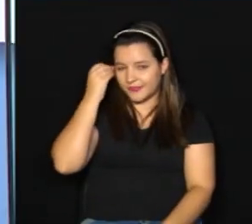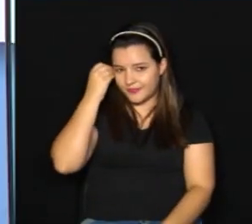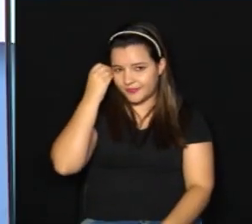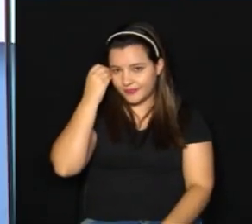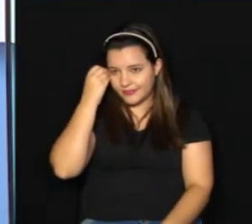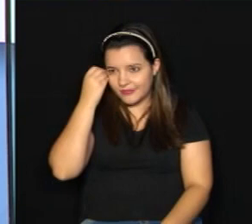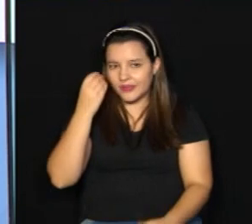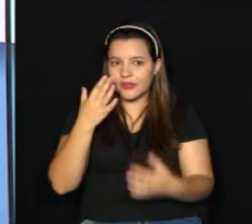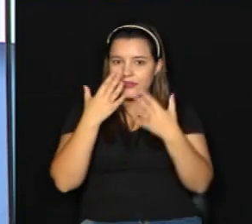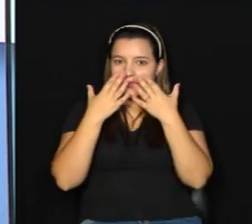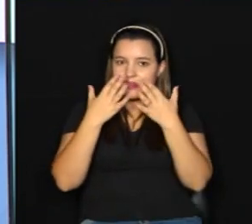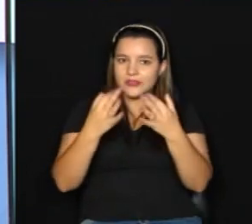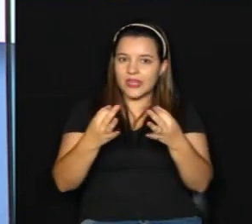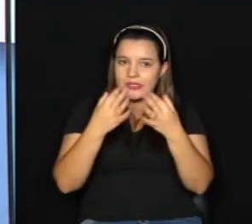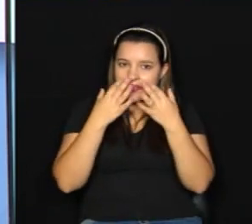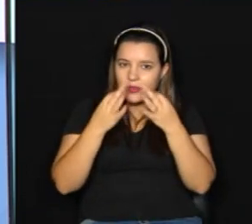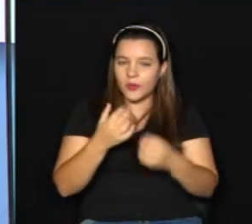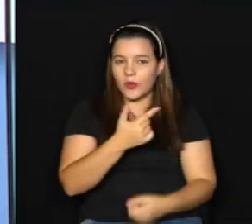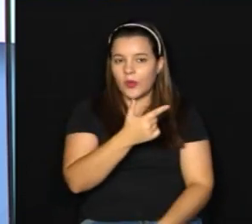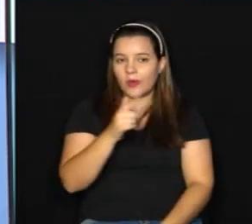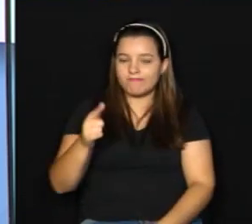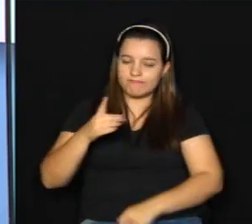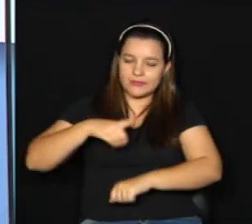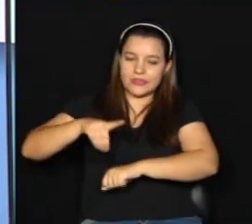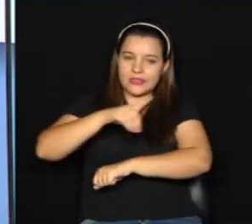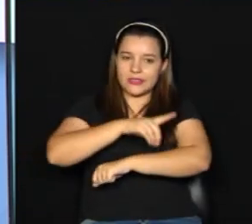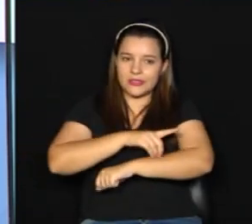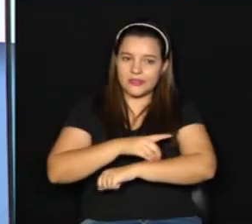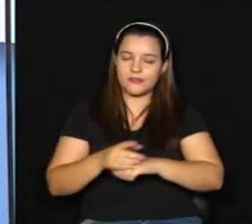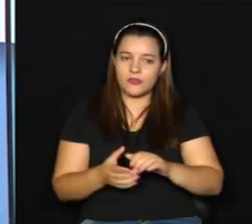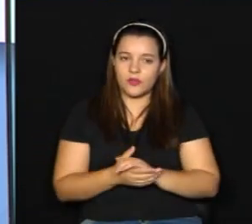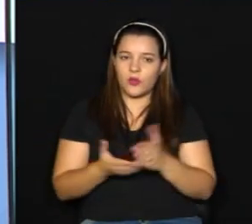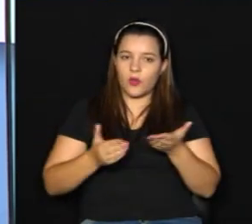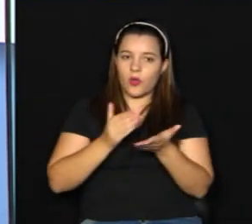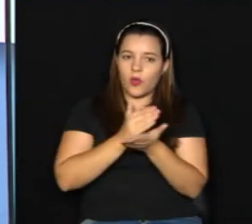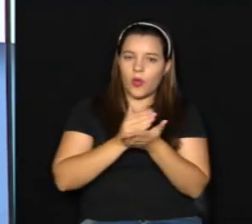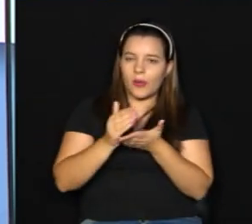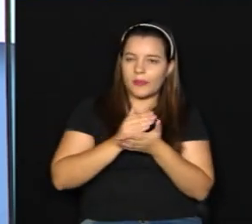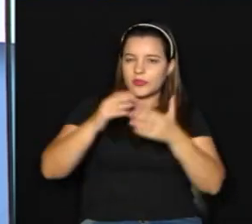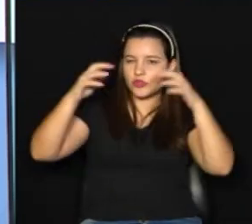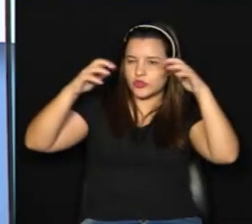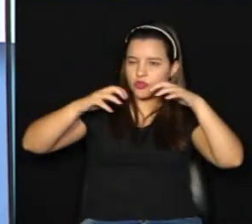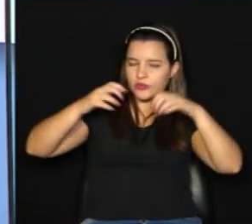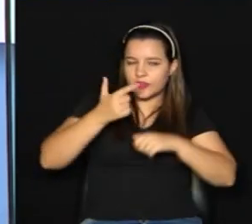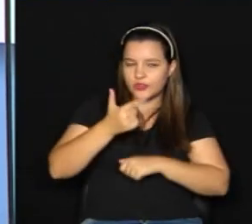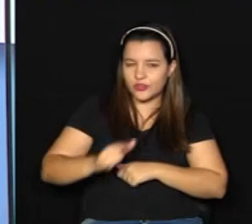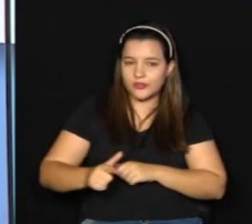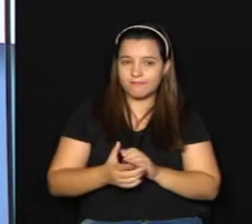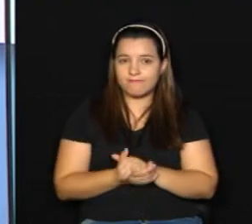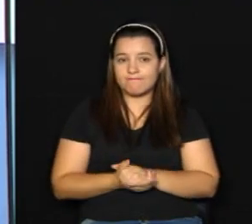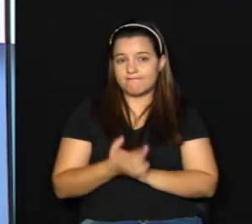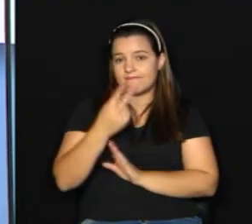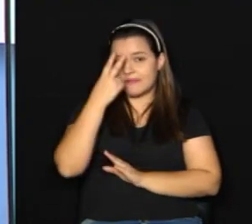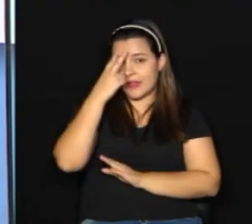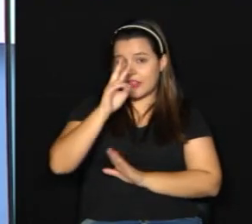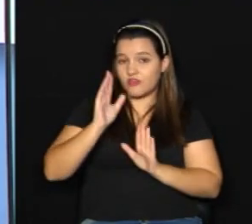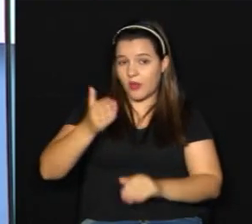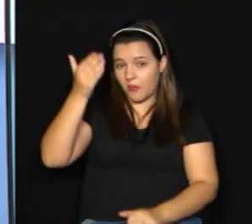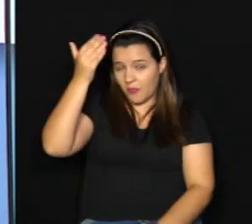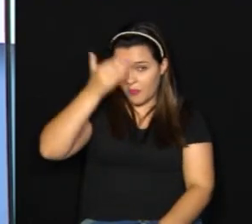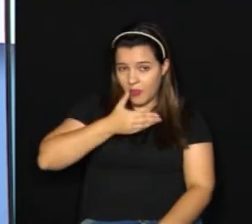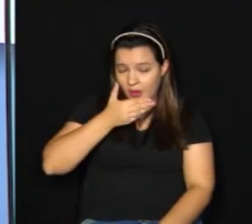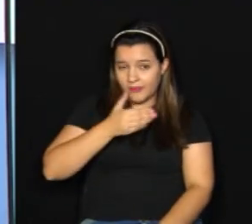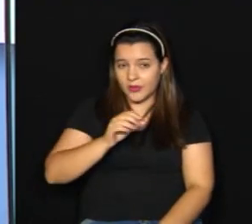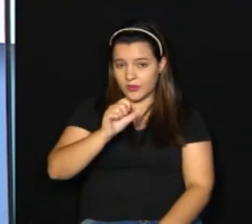essa atenção que se deve ao Aedes aegypti. Agora, a gente começou a ter a chuva de novo, lembrando que já foi provado